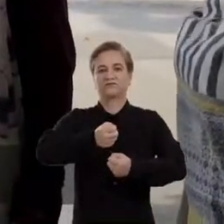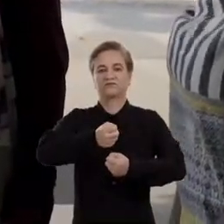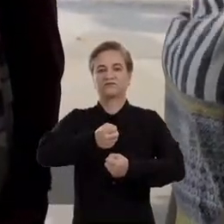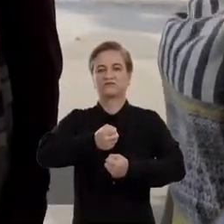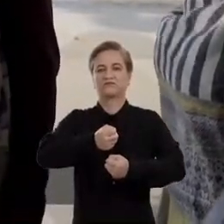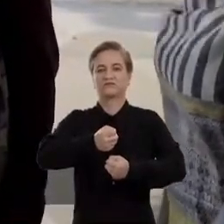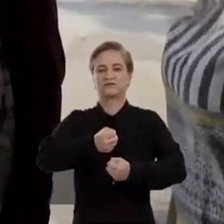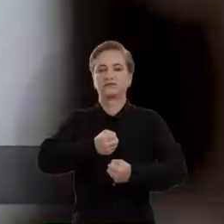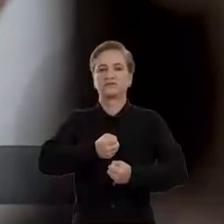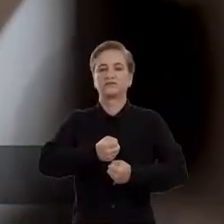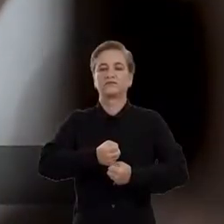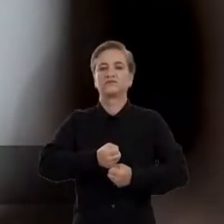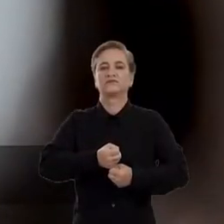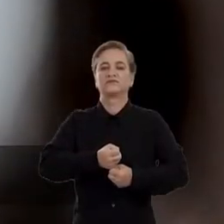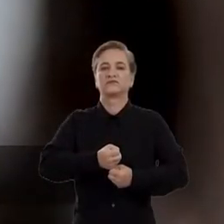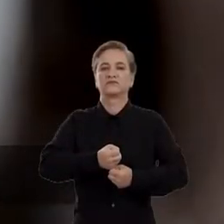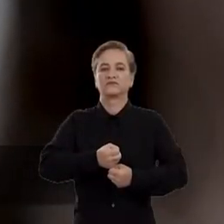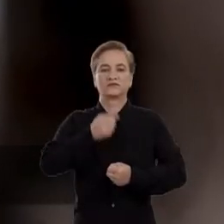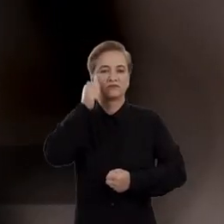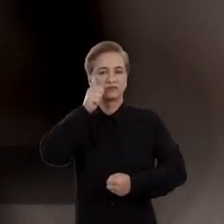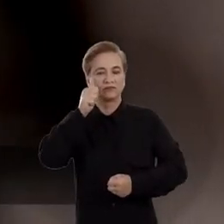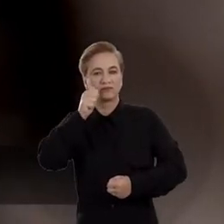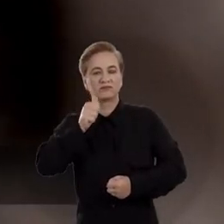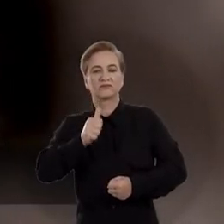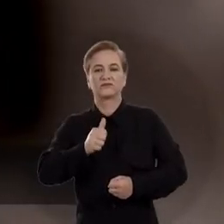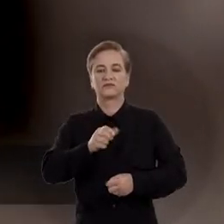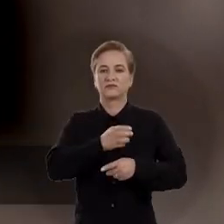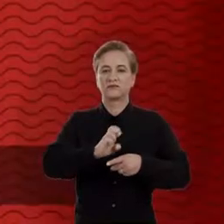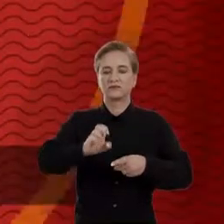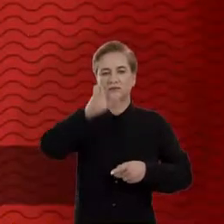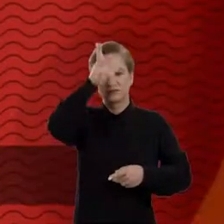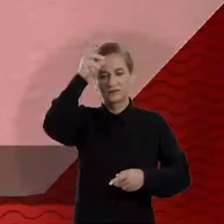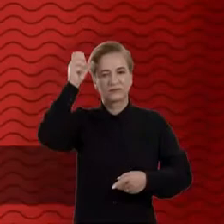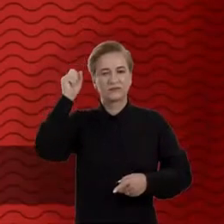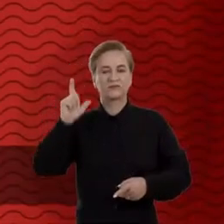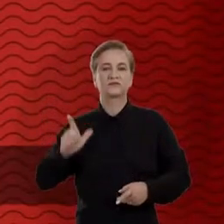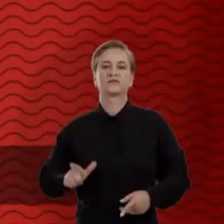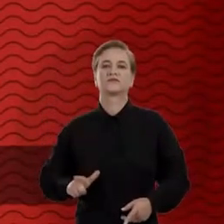das políticas públicas para as mulheres do Estado do Mato Grosso do Sul.